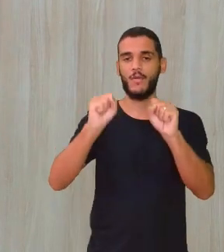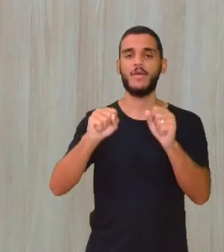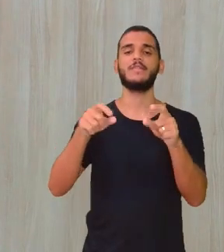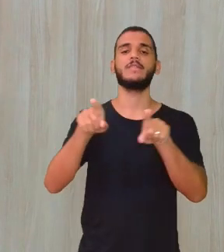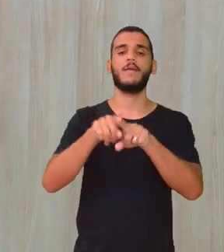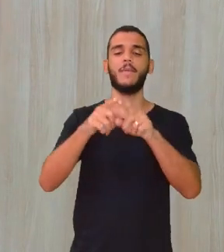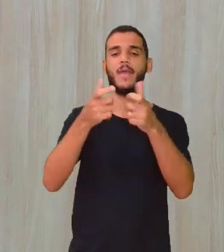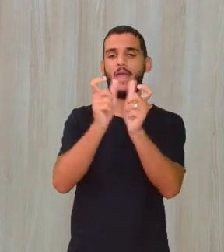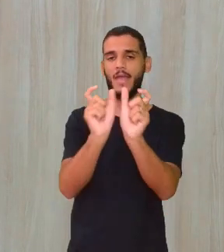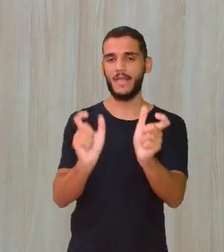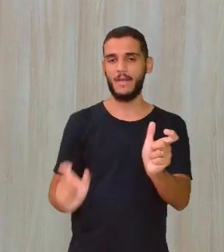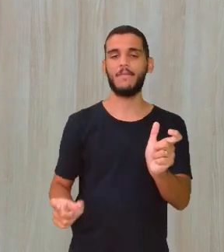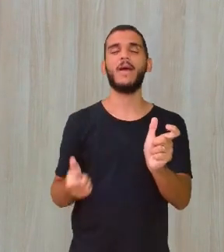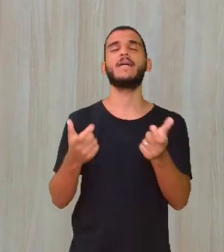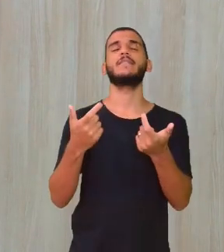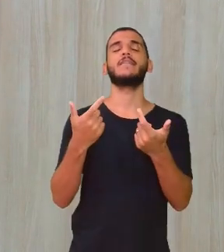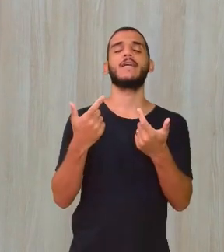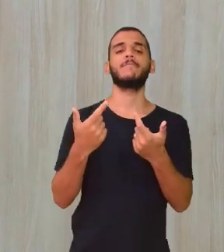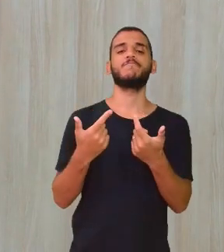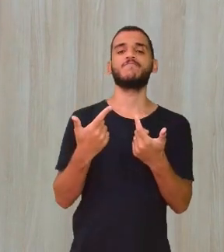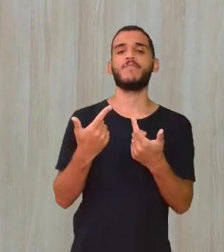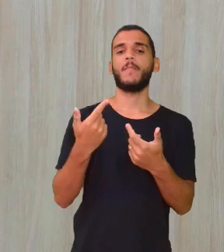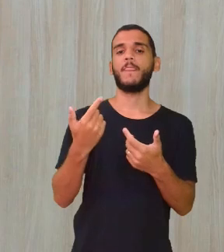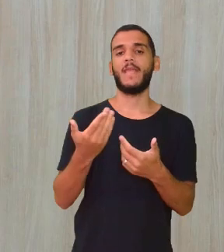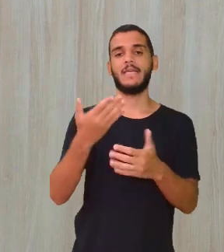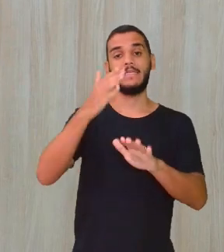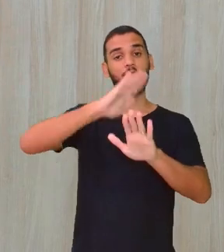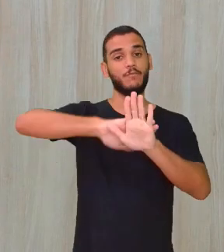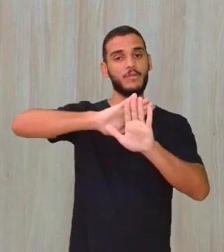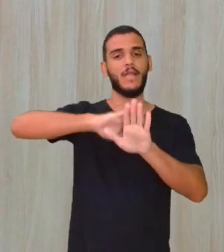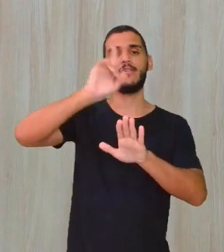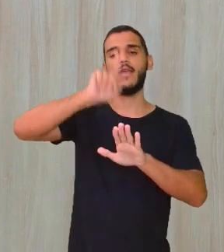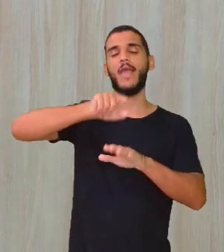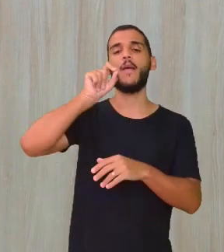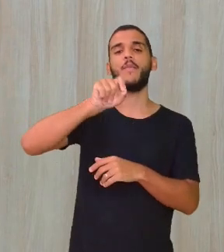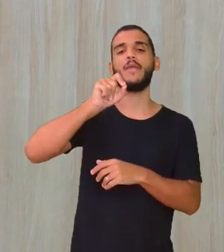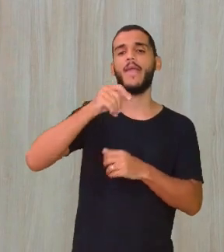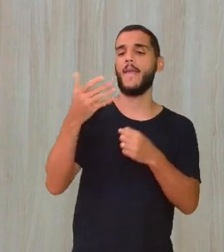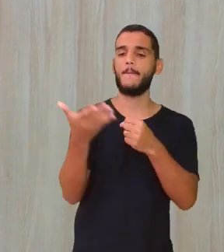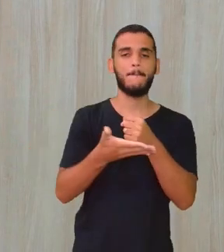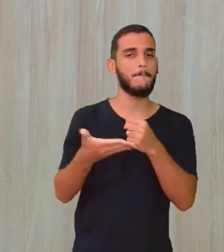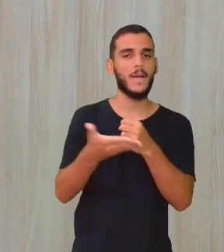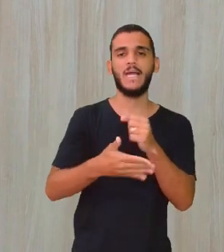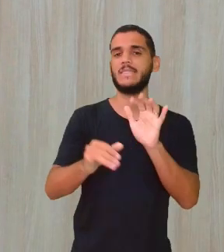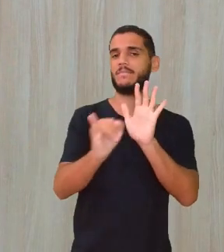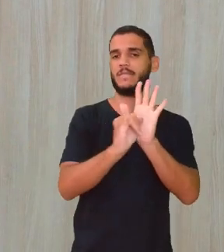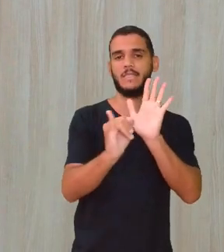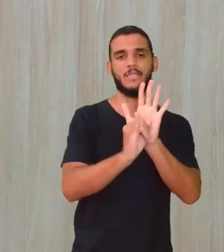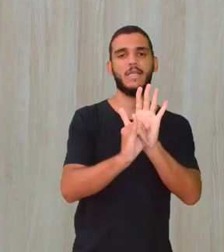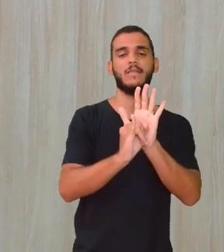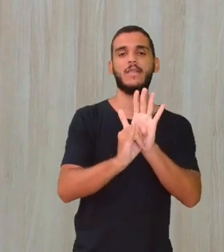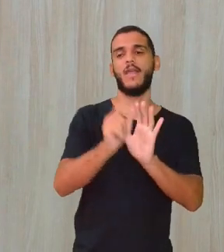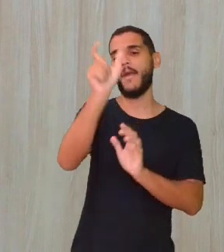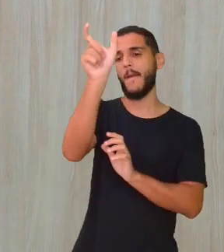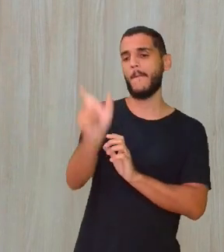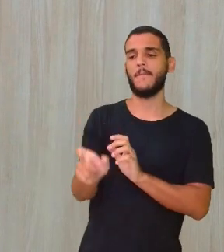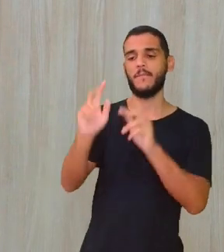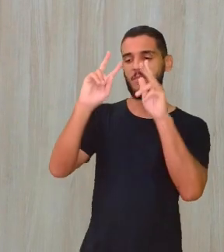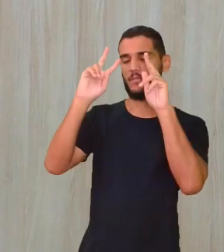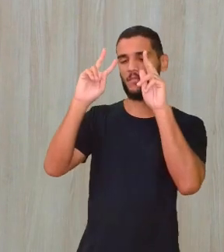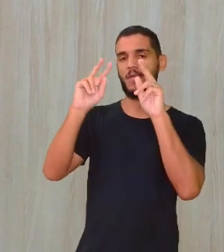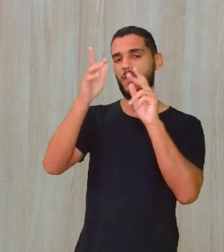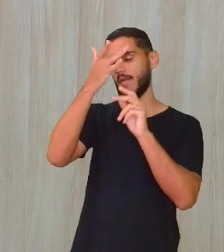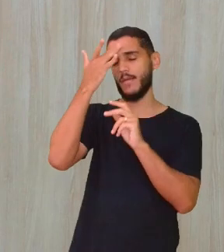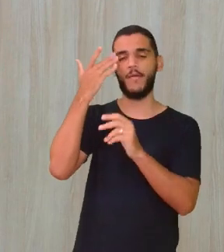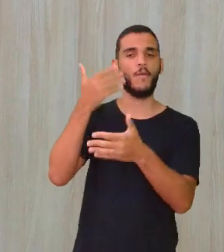interna, o modo como a gente se comunica, são fatores essenciais para a nossa identidade enquanto ser humano. Então,